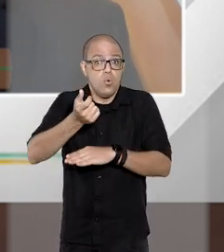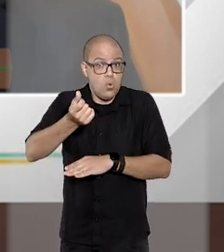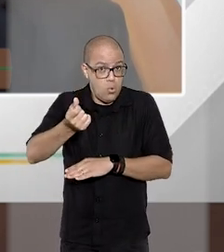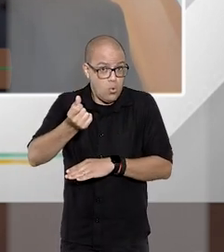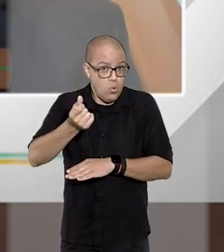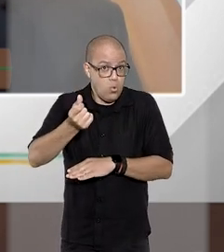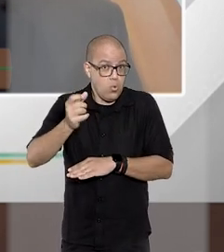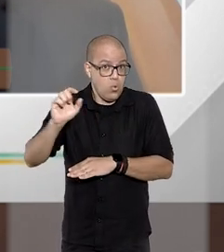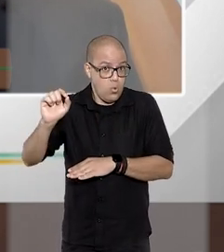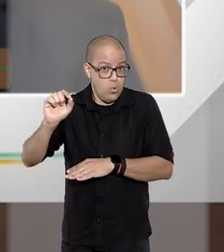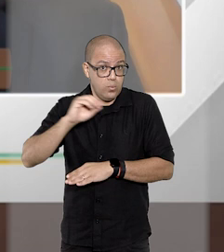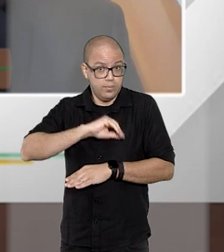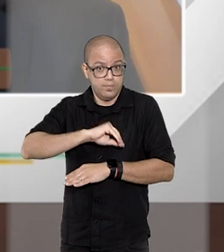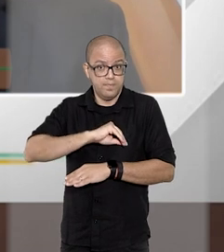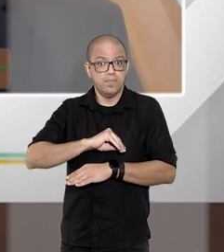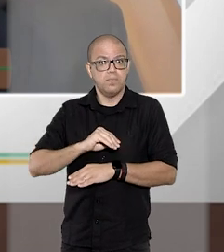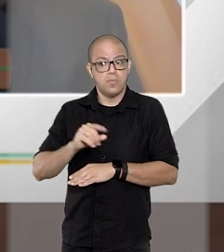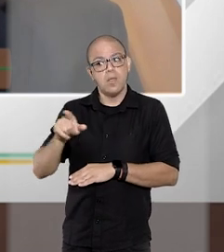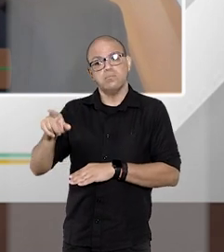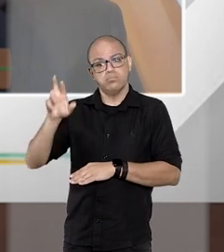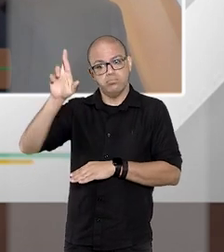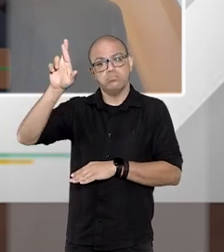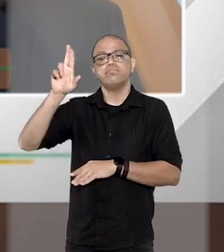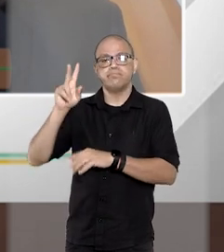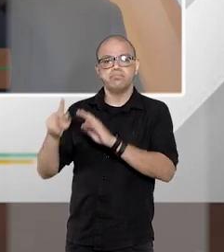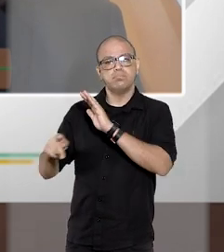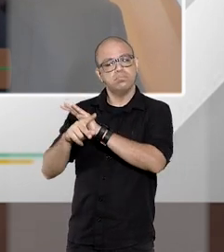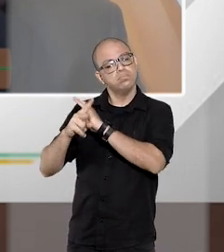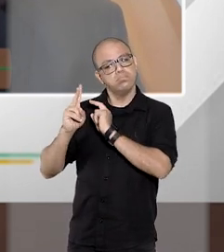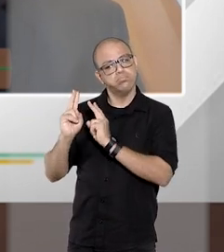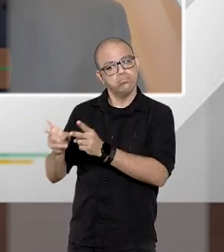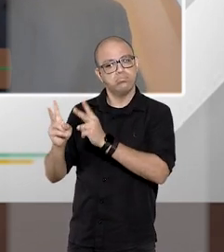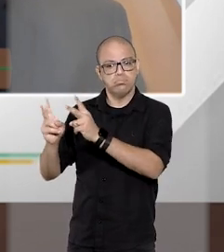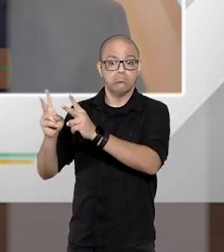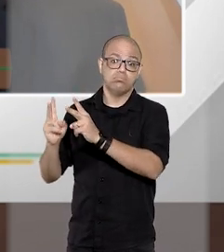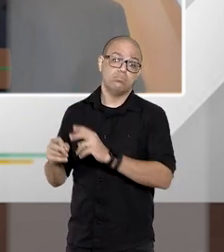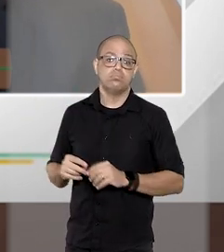afetar a competência do juizado a causa continua sendo